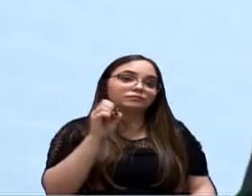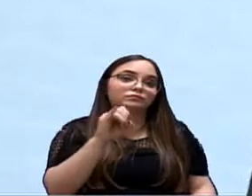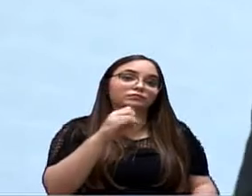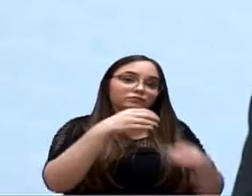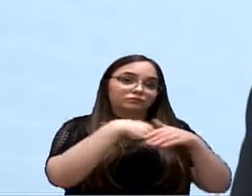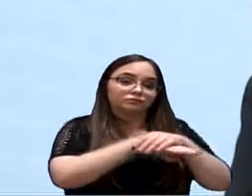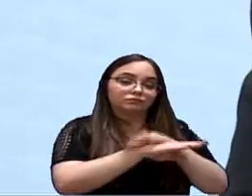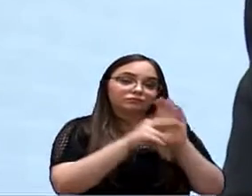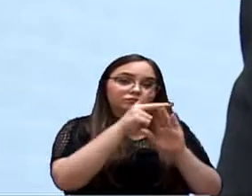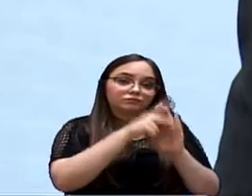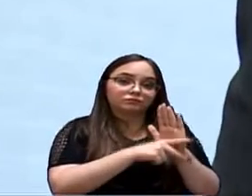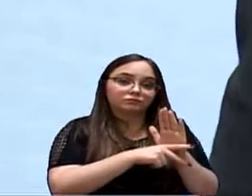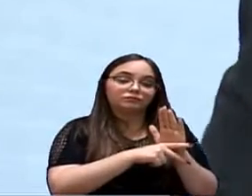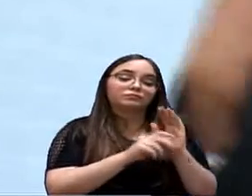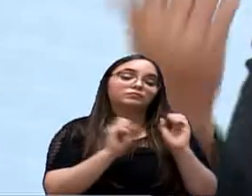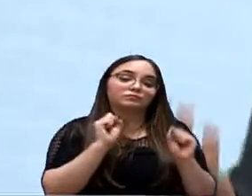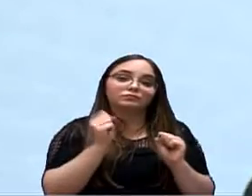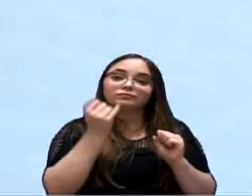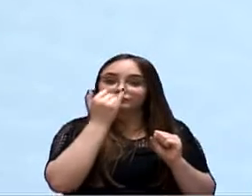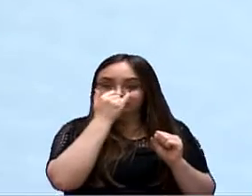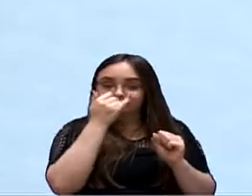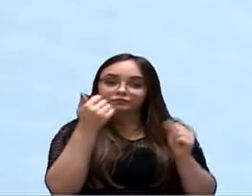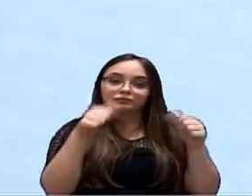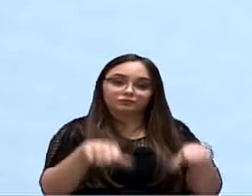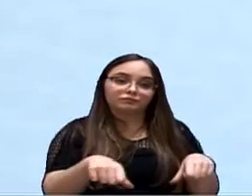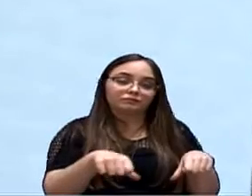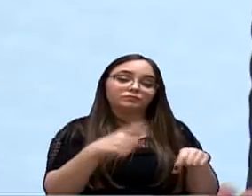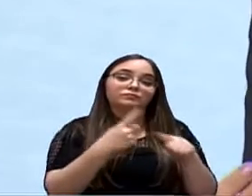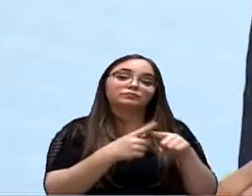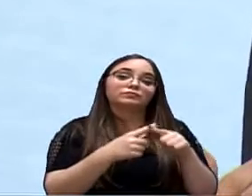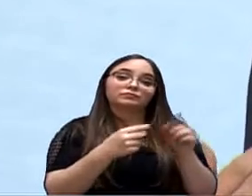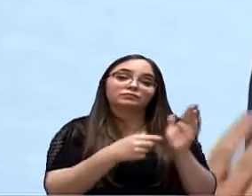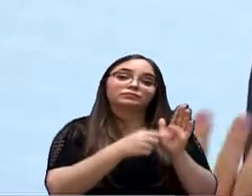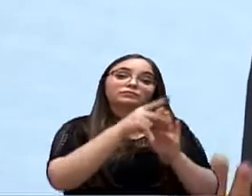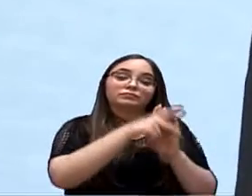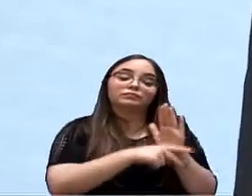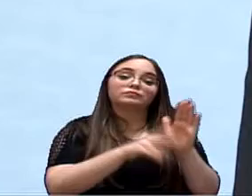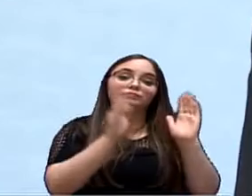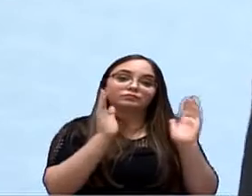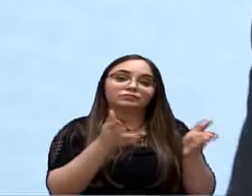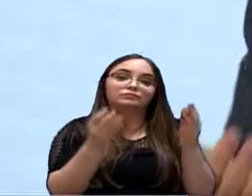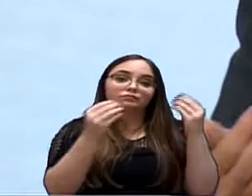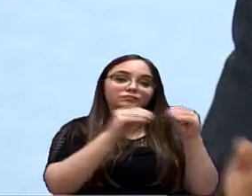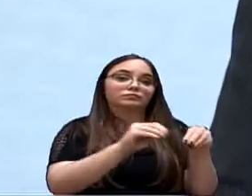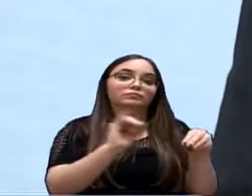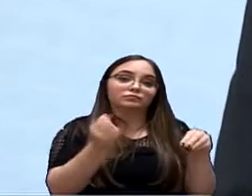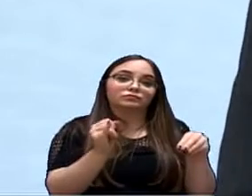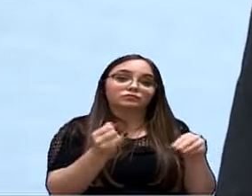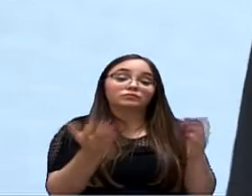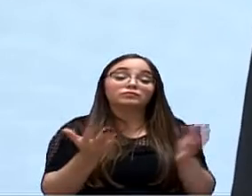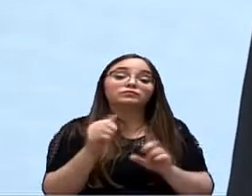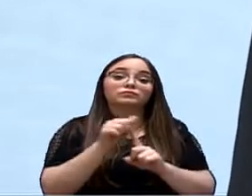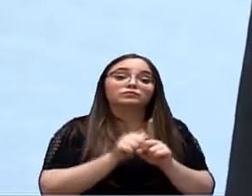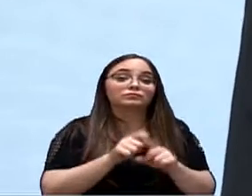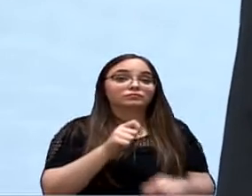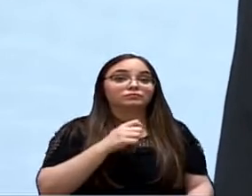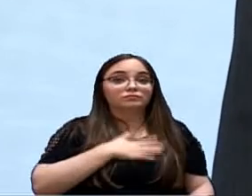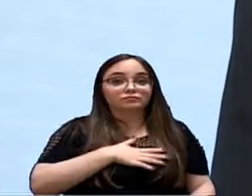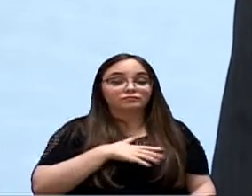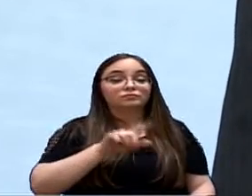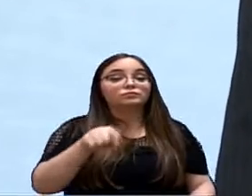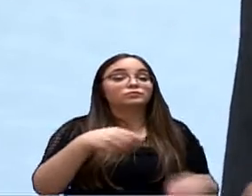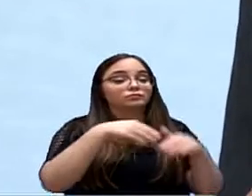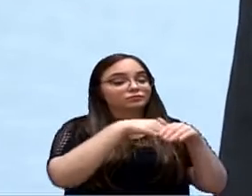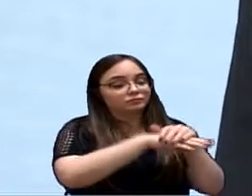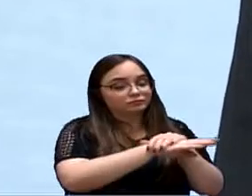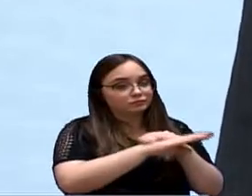retirarmos o projeto, tem prejuízo. O projeto, ele já foi colocado em janeiro, nós estamos em agosto. Retirar novamente o